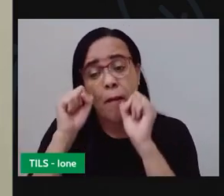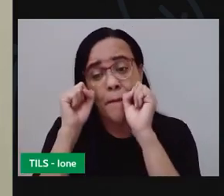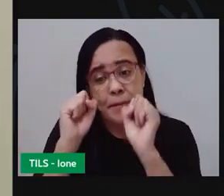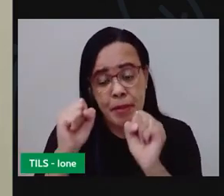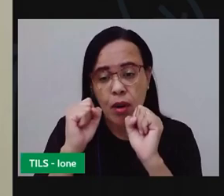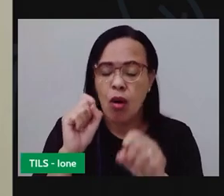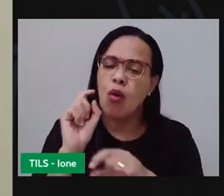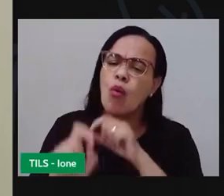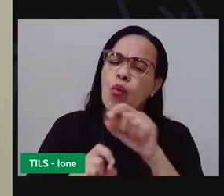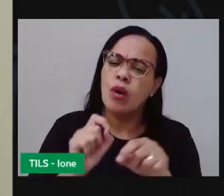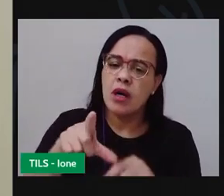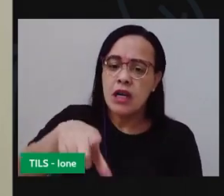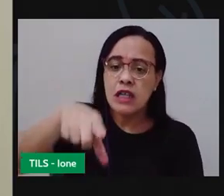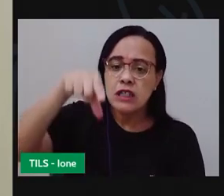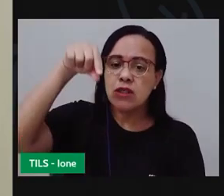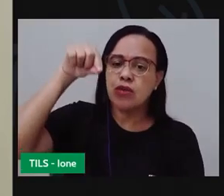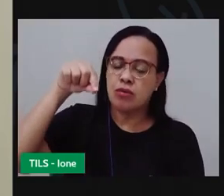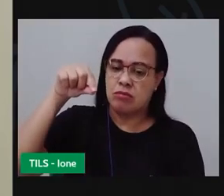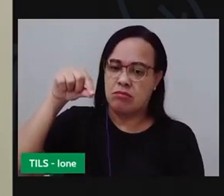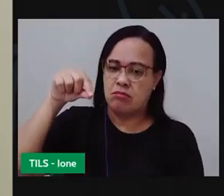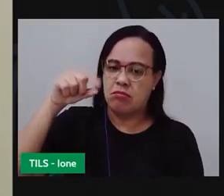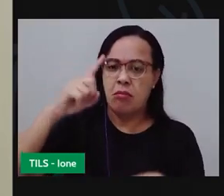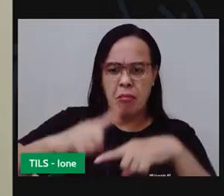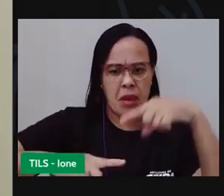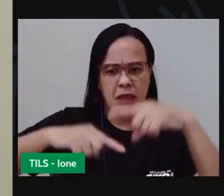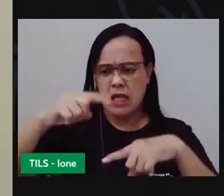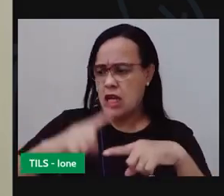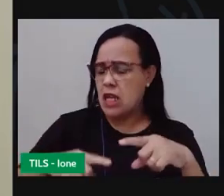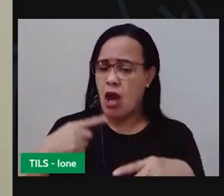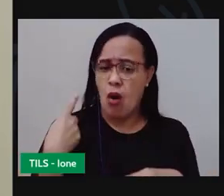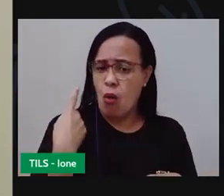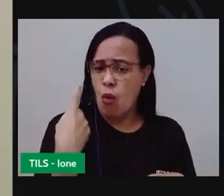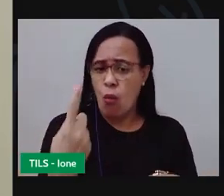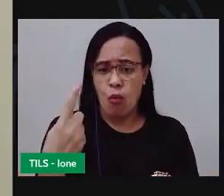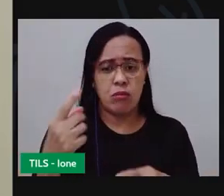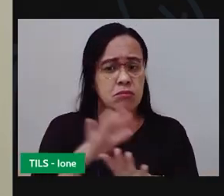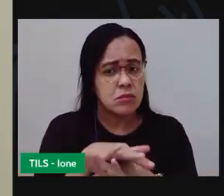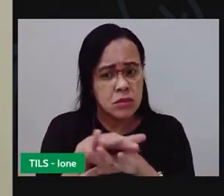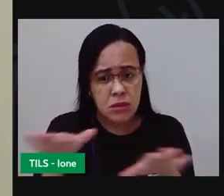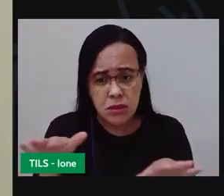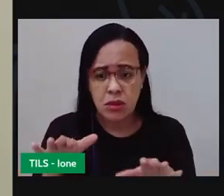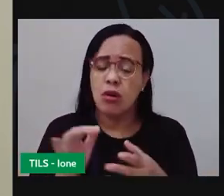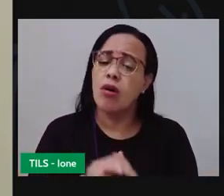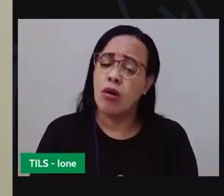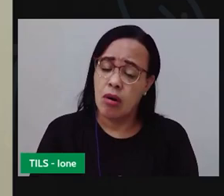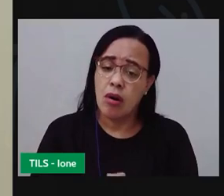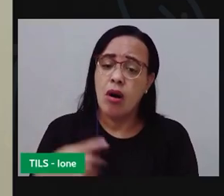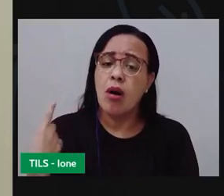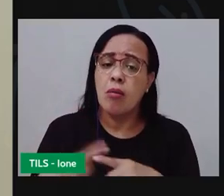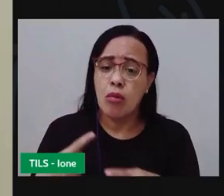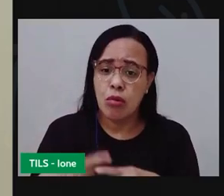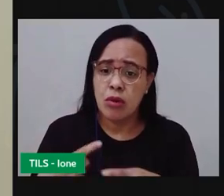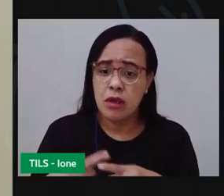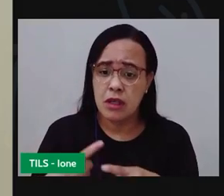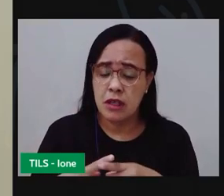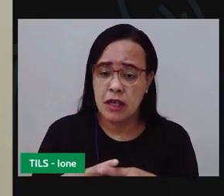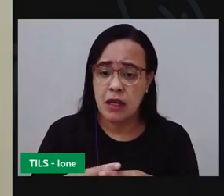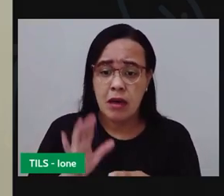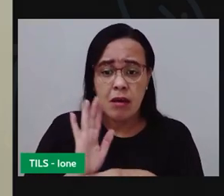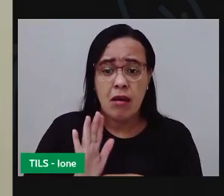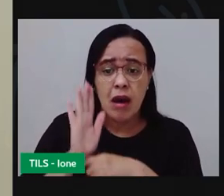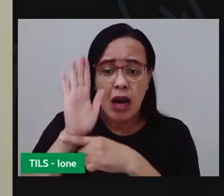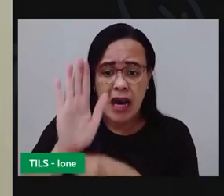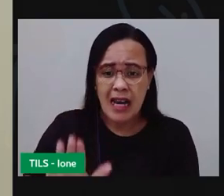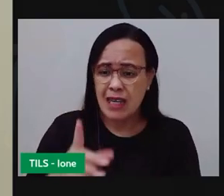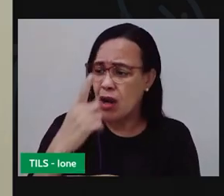tenham uma embalagem só, ou papel, ou plástico, para diminuir a produção de